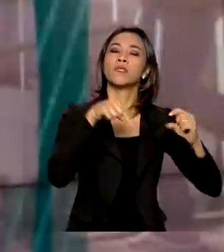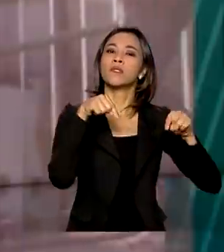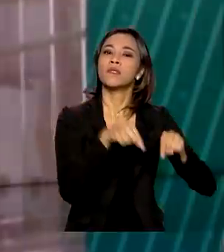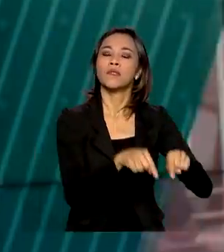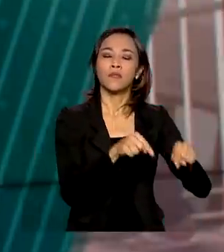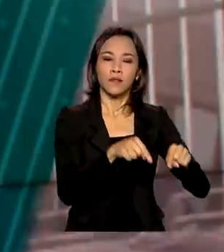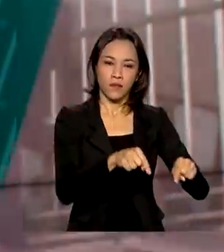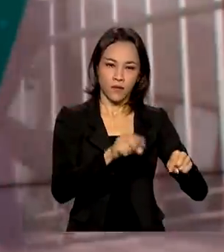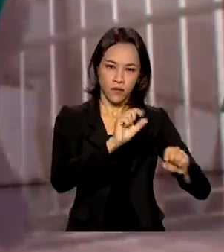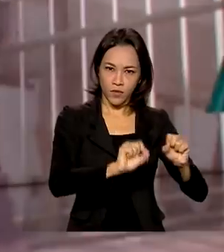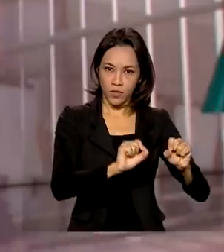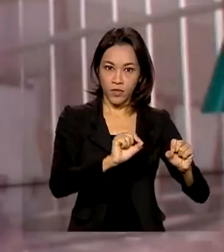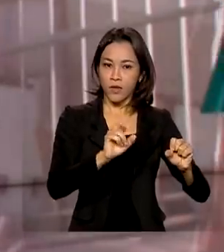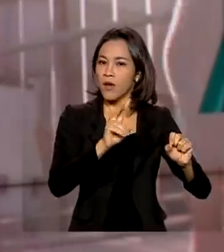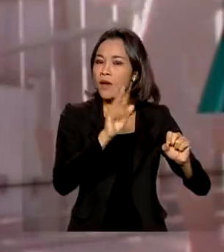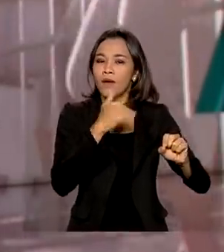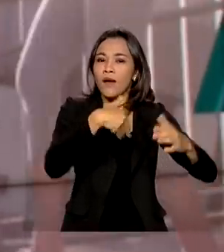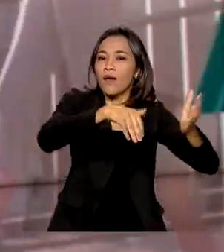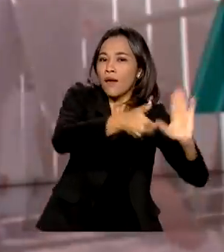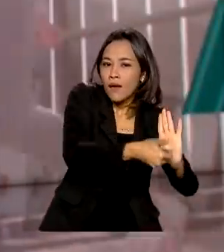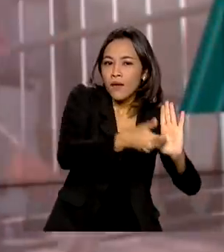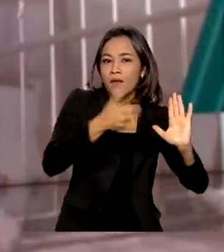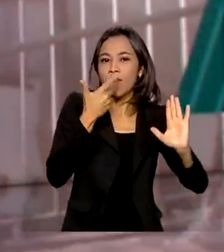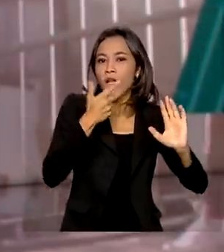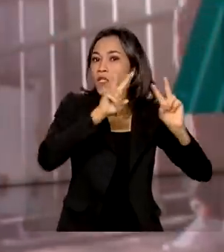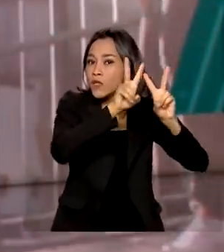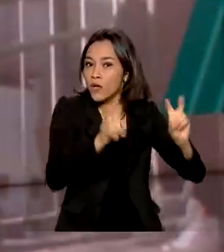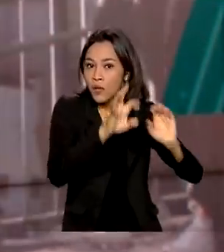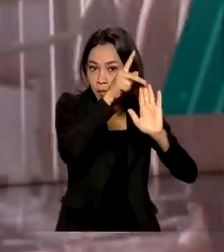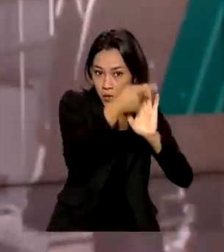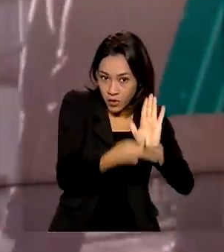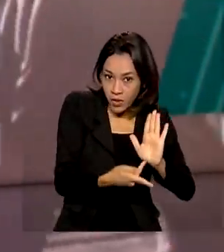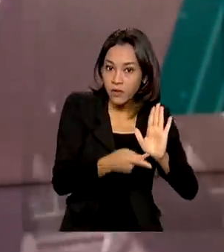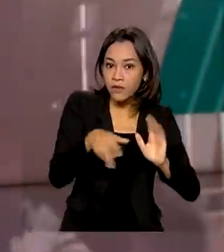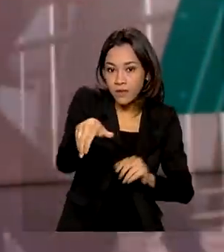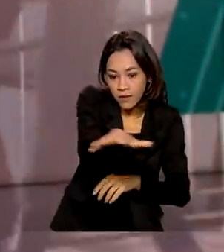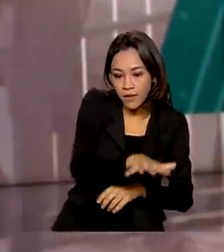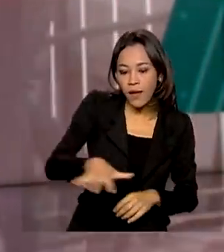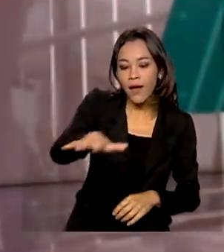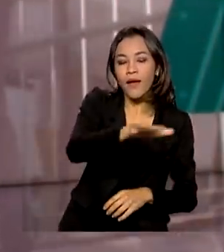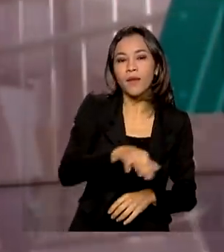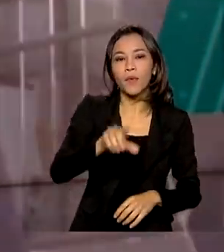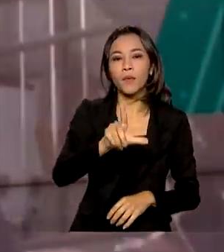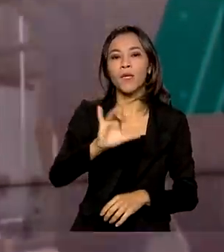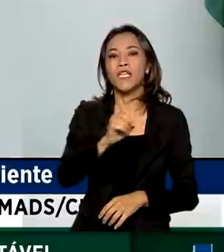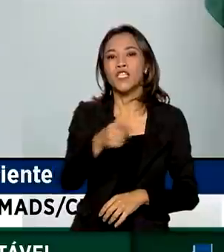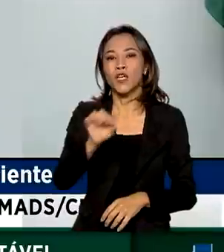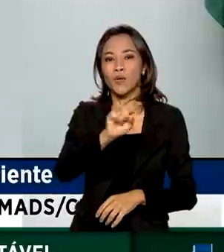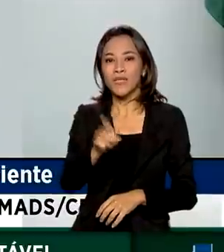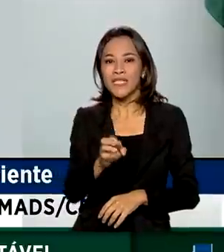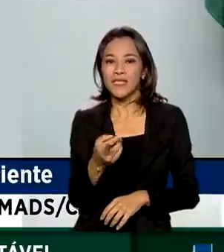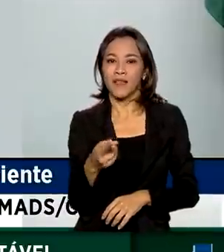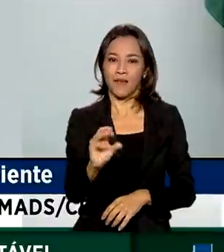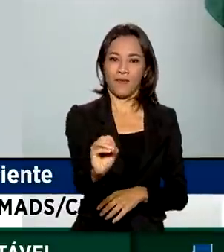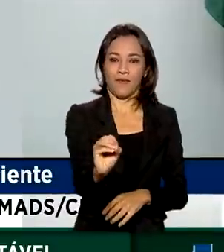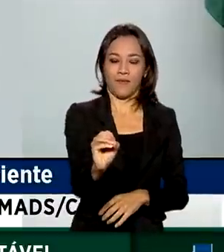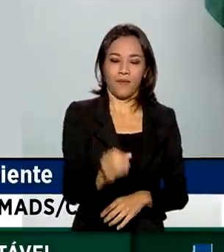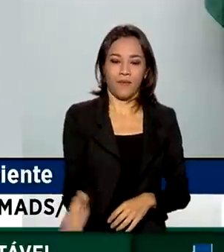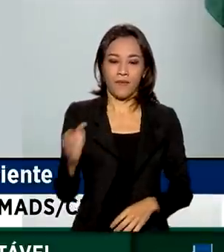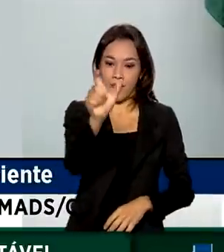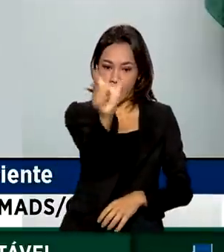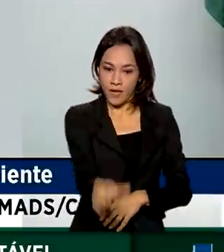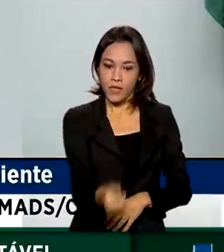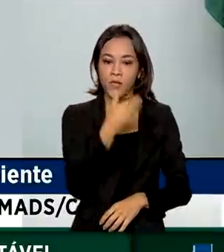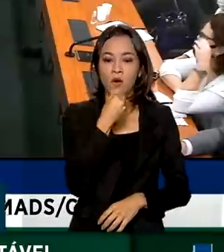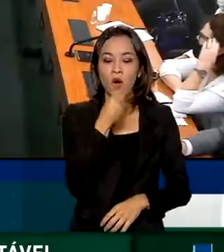Deputados para falar dos projetos realizados no setor, com destaque para o programa Lixão Zero. Joaquim Leite